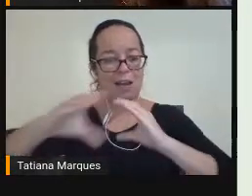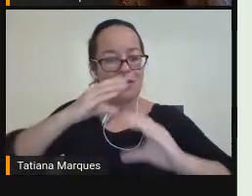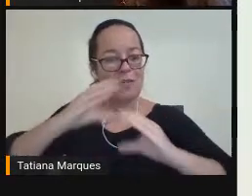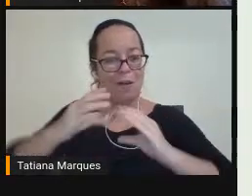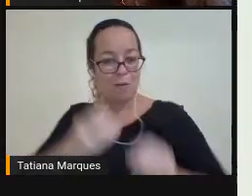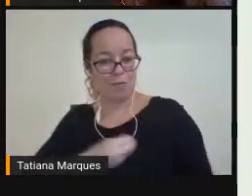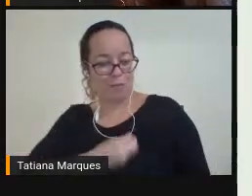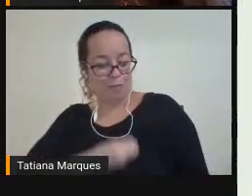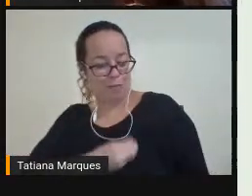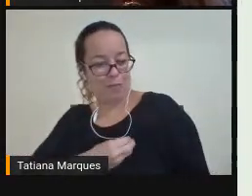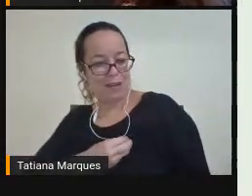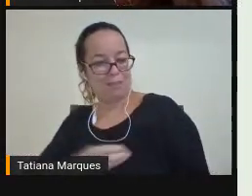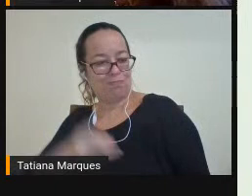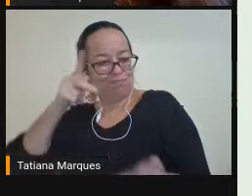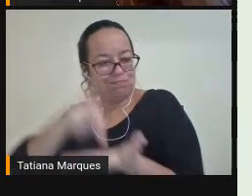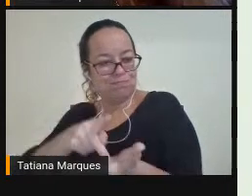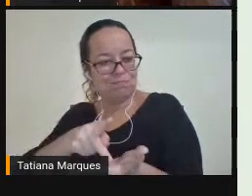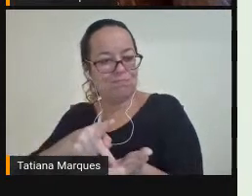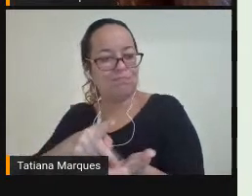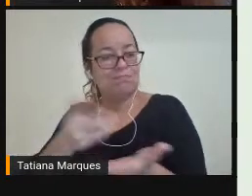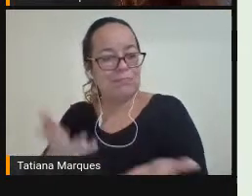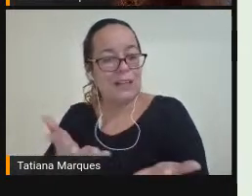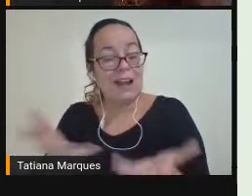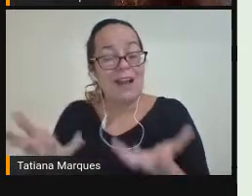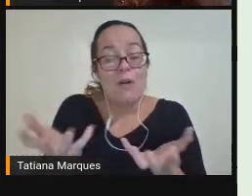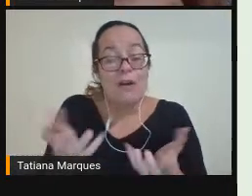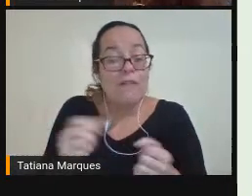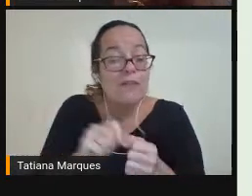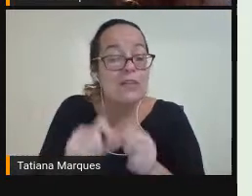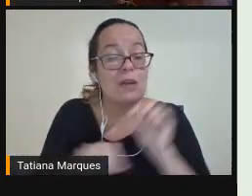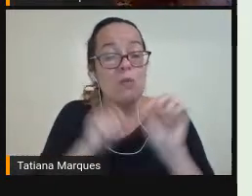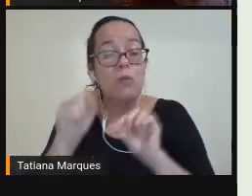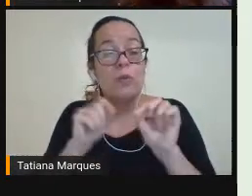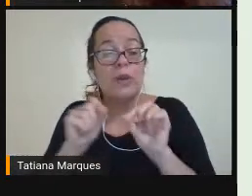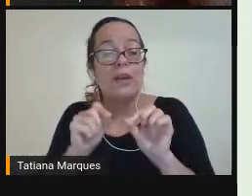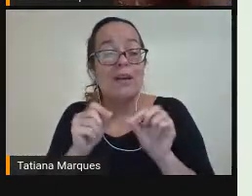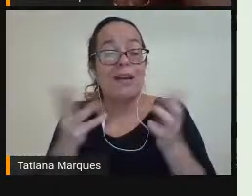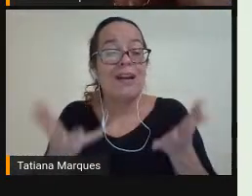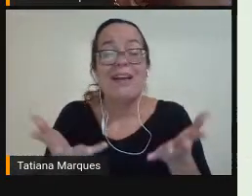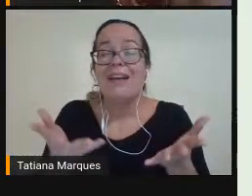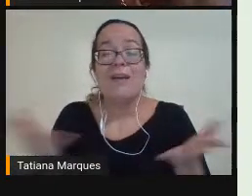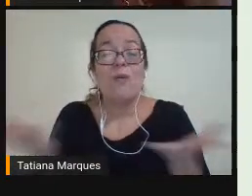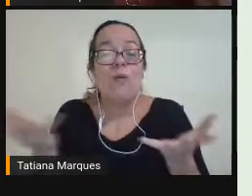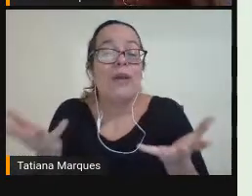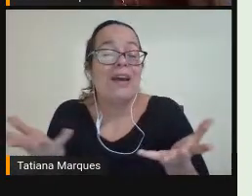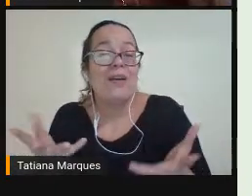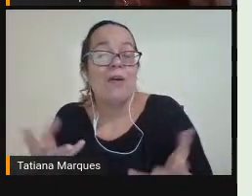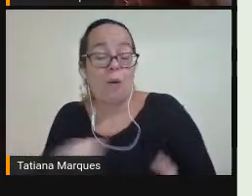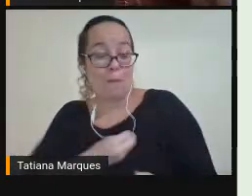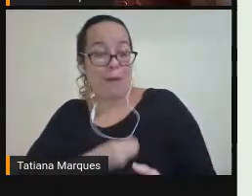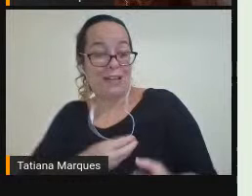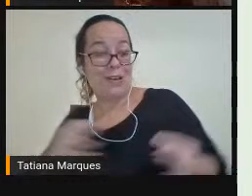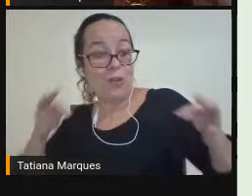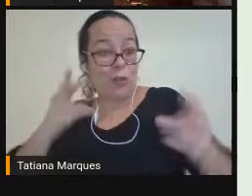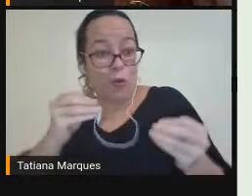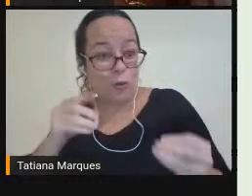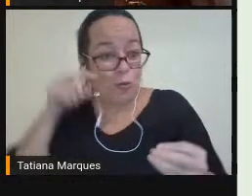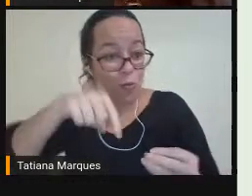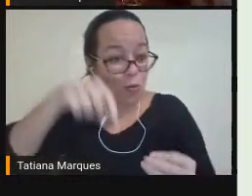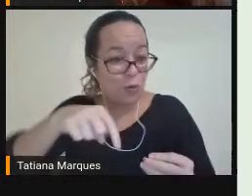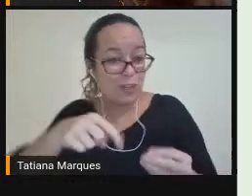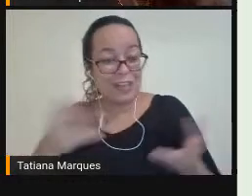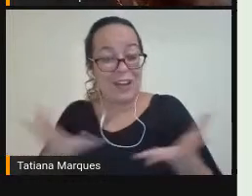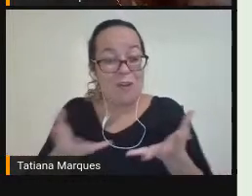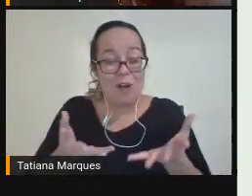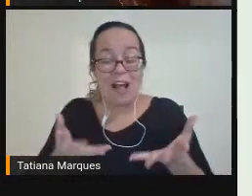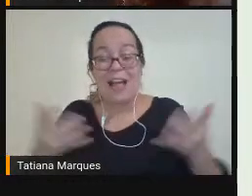Participação Ativa O que eu quis Fazer Eu quis Fazer Uma participação Rápida Com todo mundo Aqui Eu queria Me